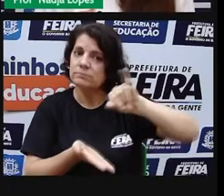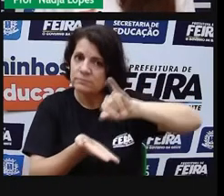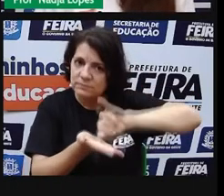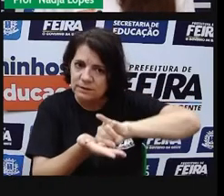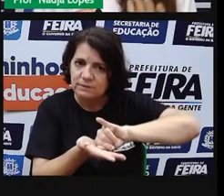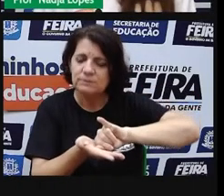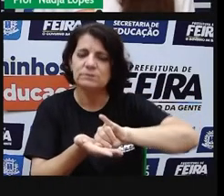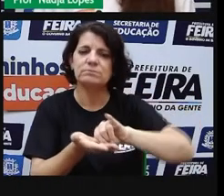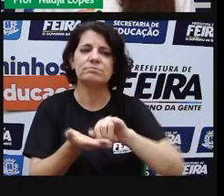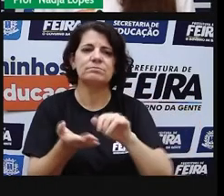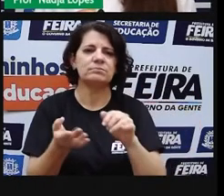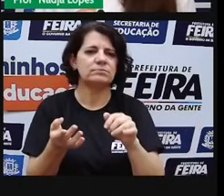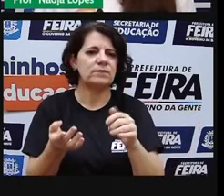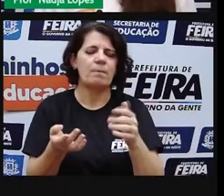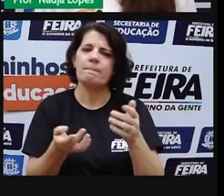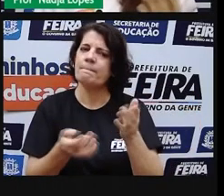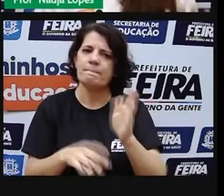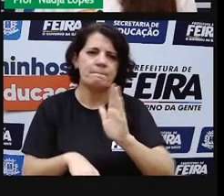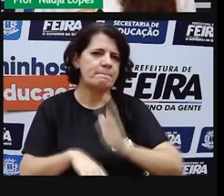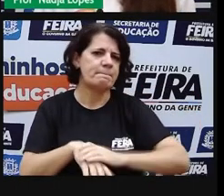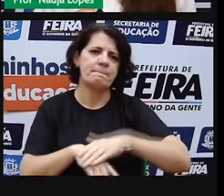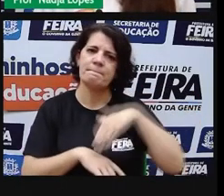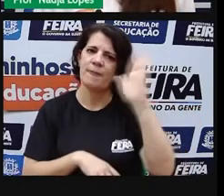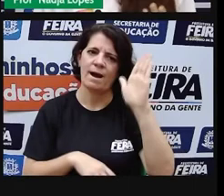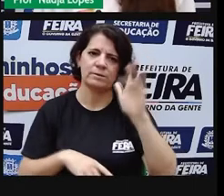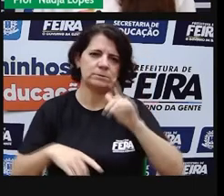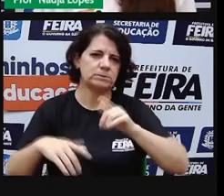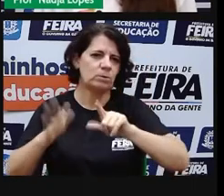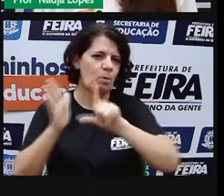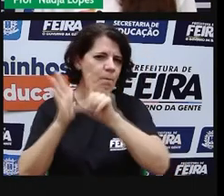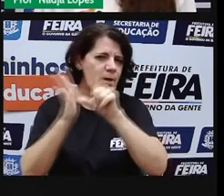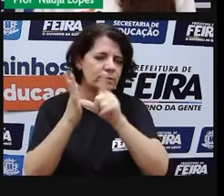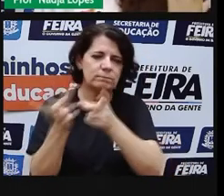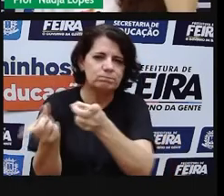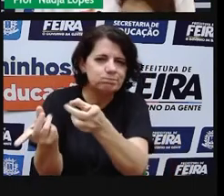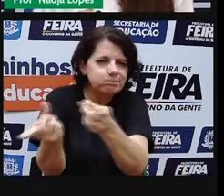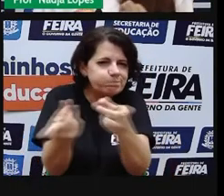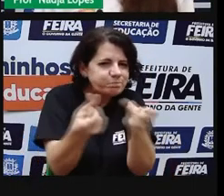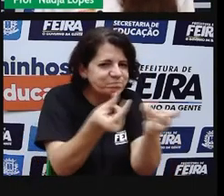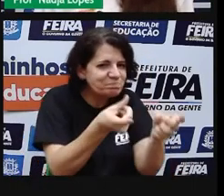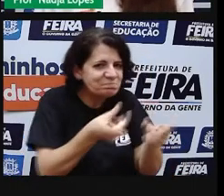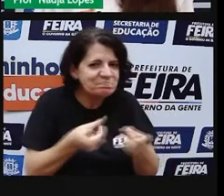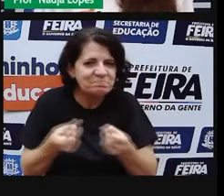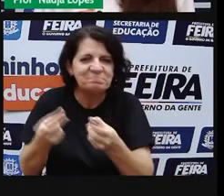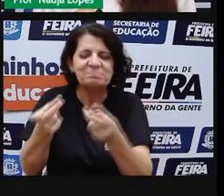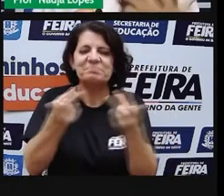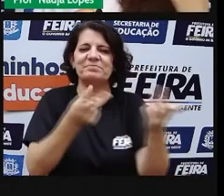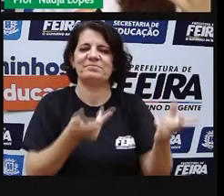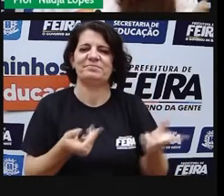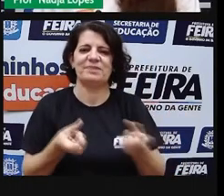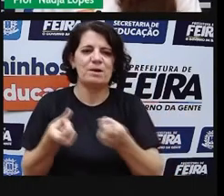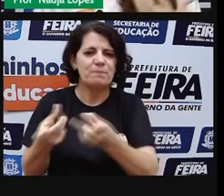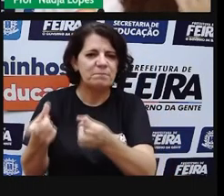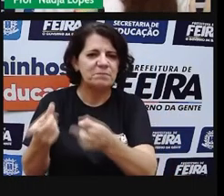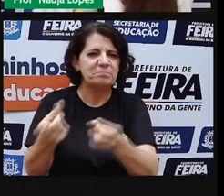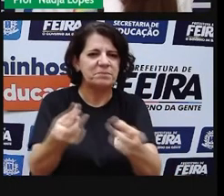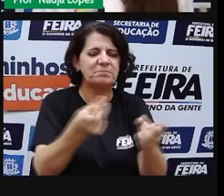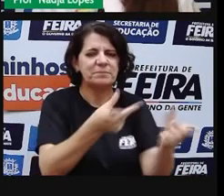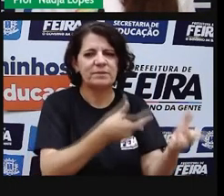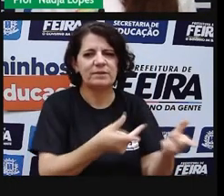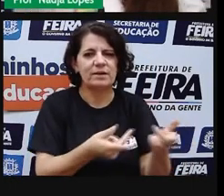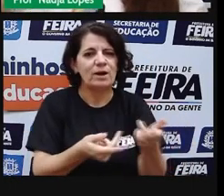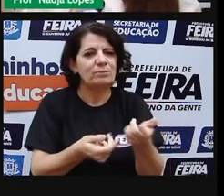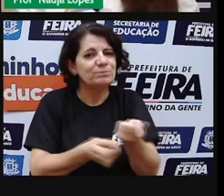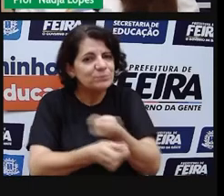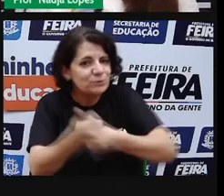comércio. comércio nada mais é do que atividade de maior relevância aqui no nosso município. E as relações de troca que